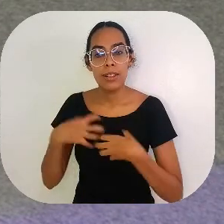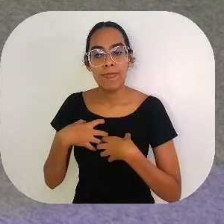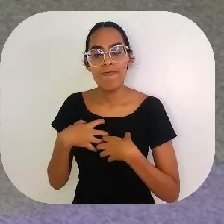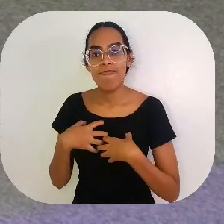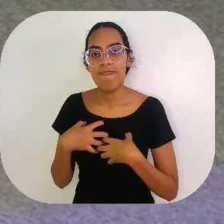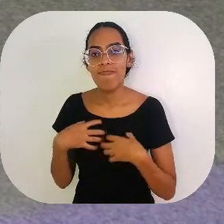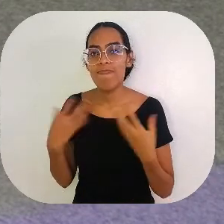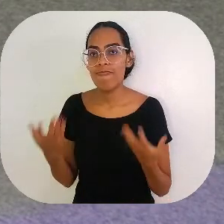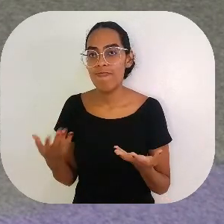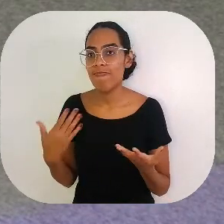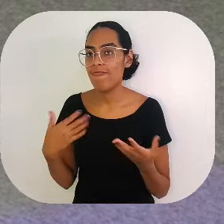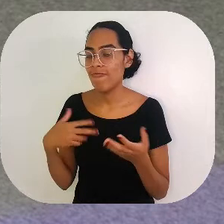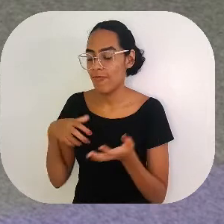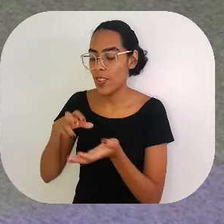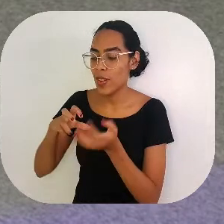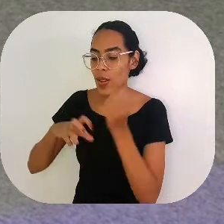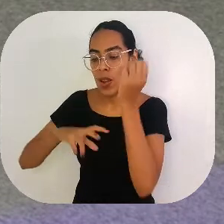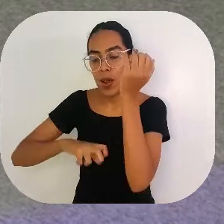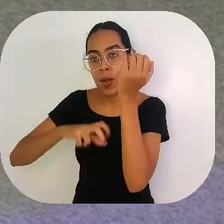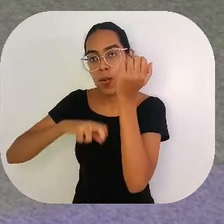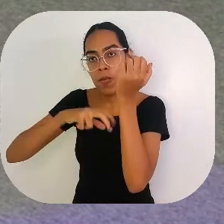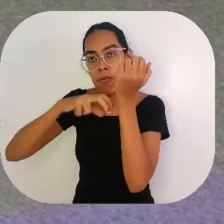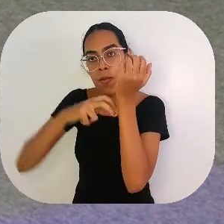subiu na árvore e começou a cortar.